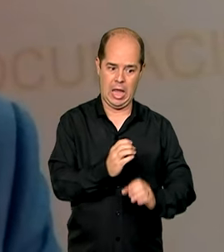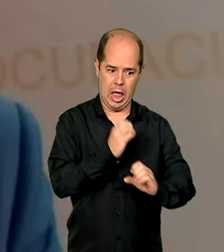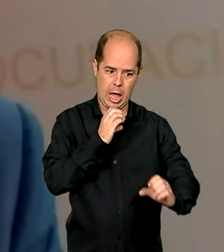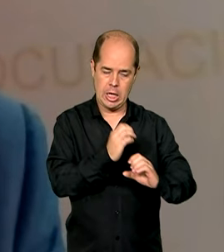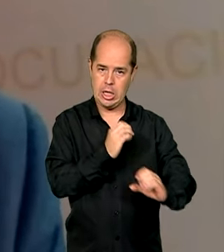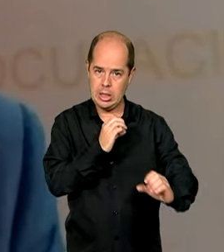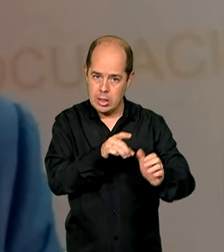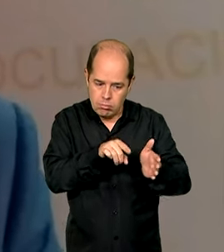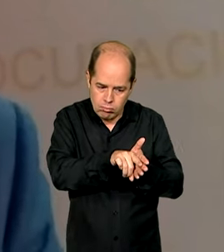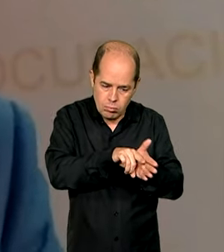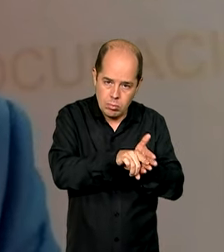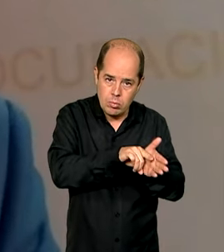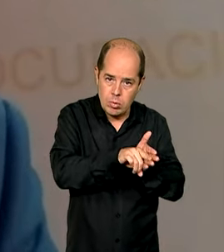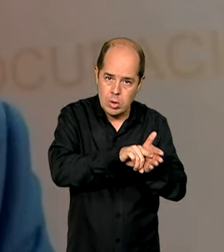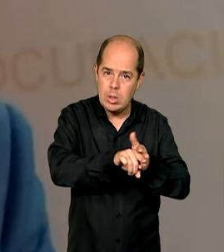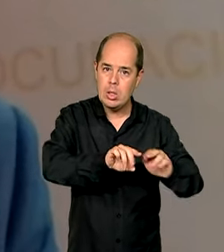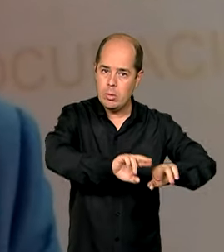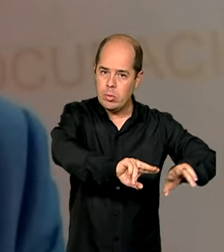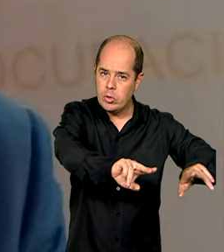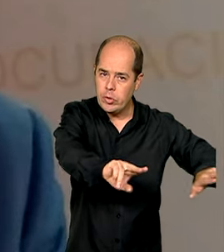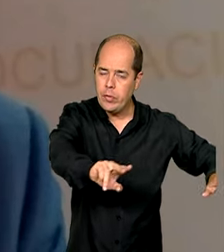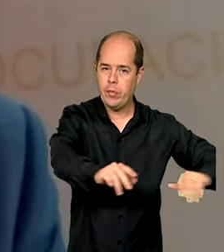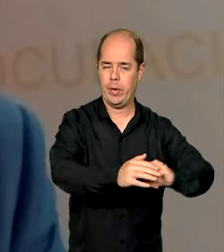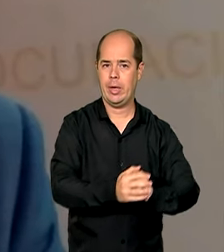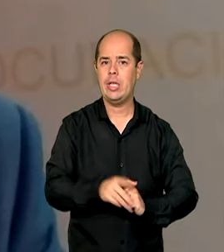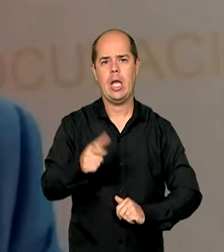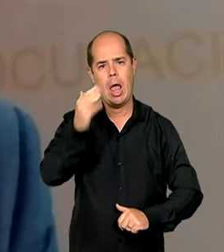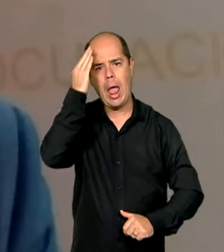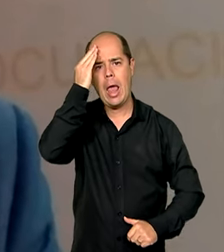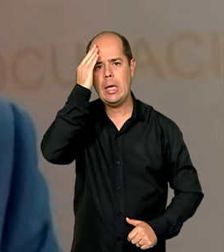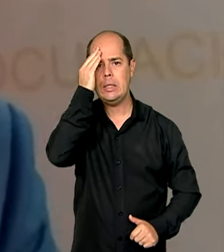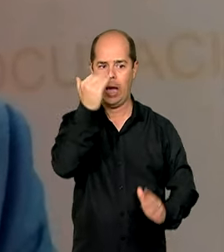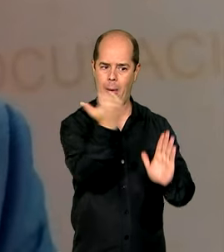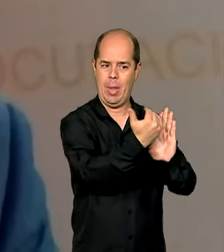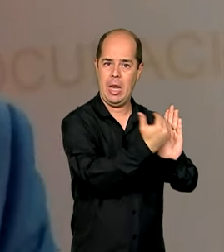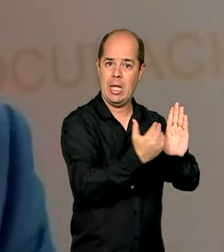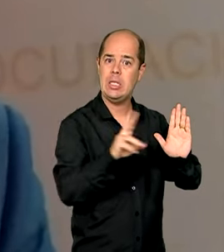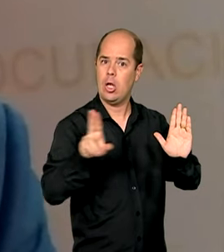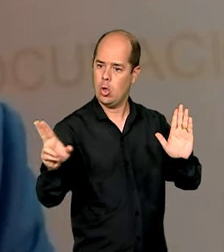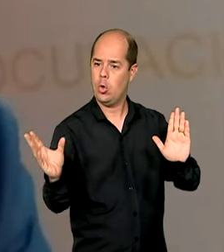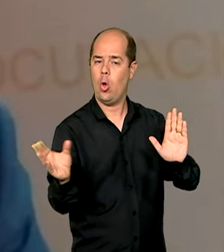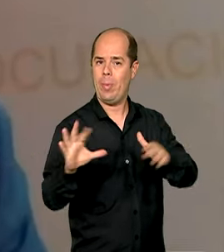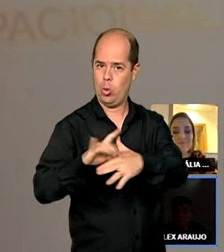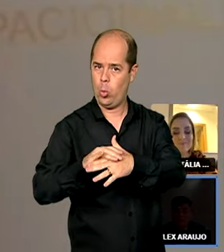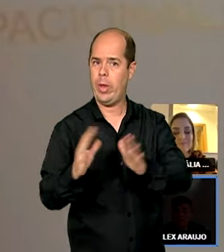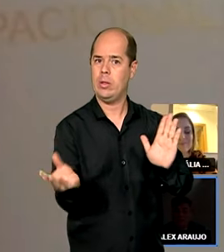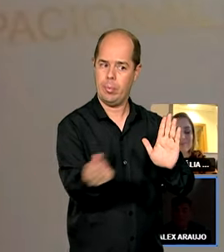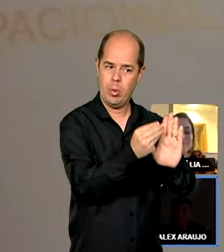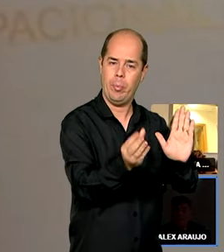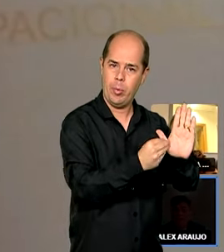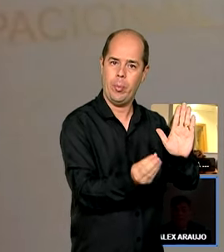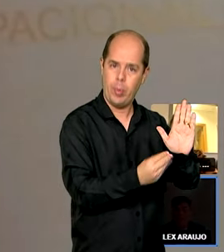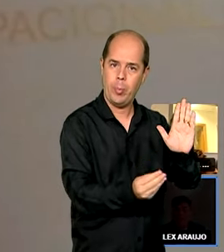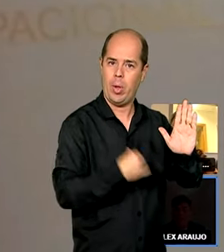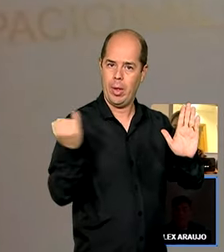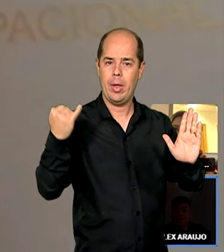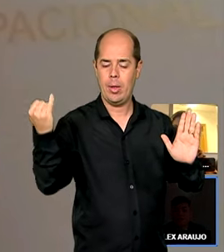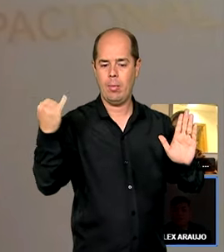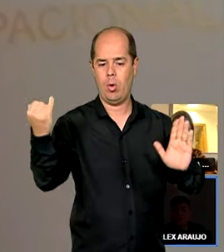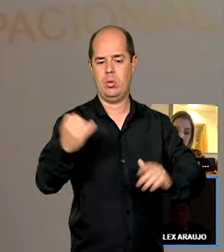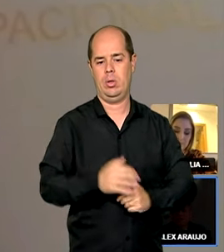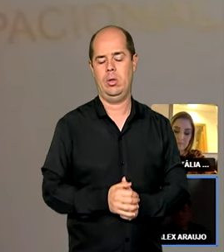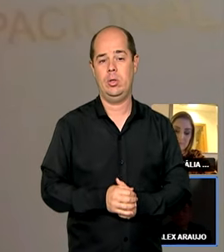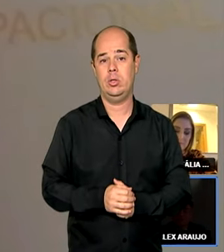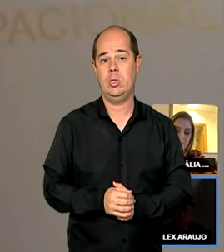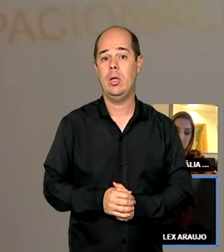atualização da listagem para a inclusão de doenças relacionadas às novas profissões. As empresas ainda pensam que